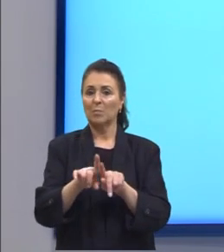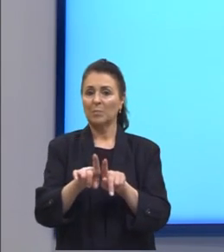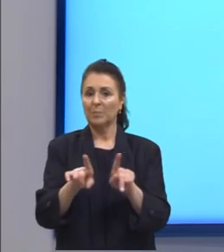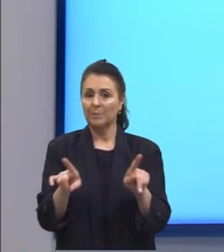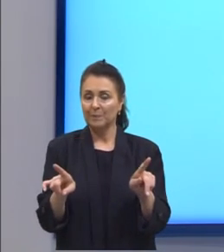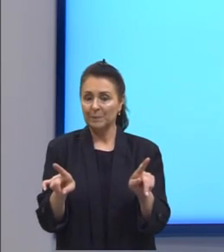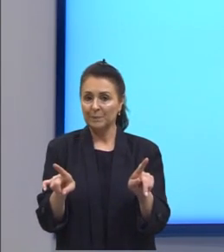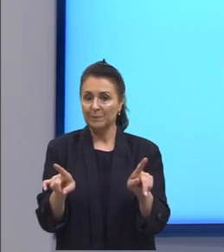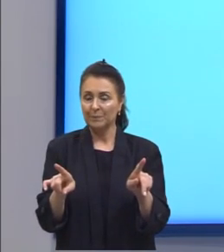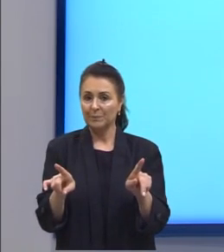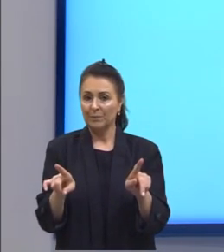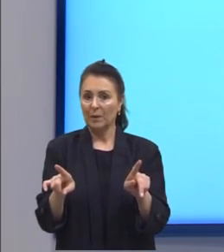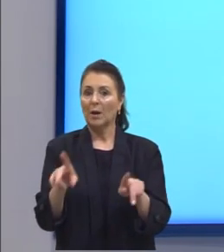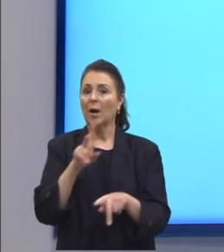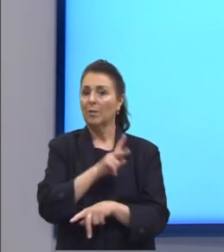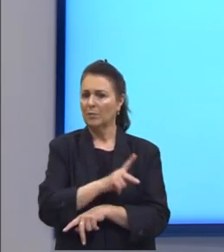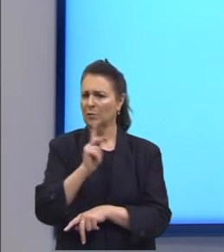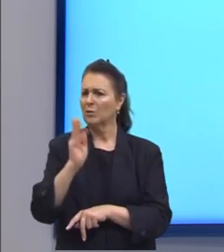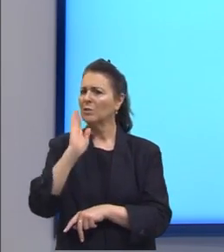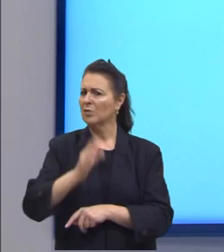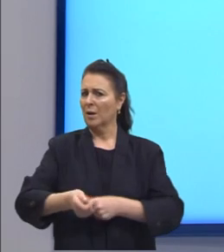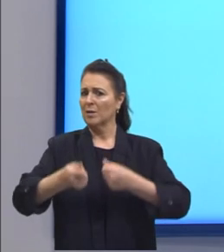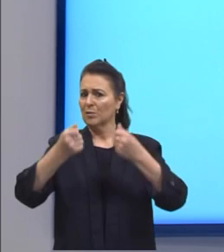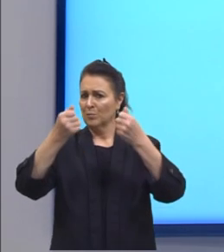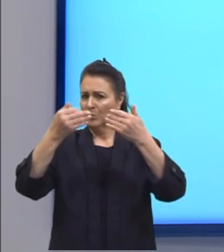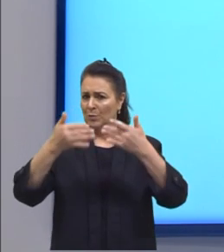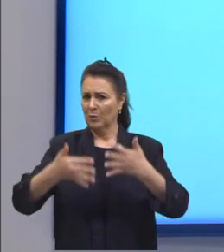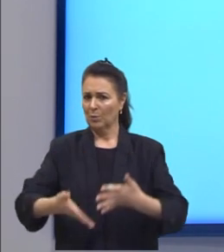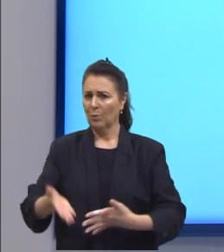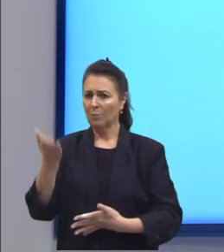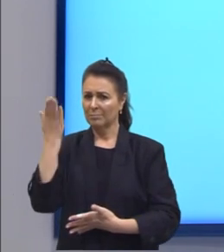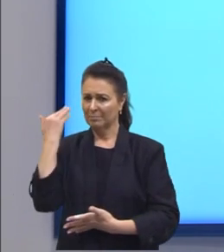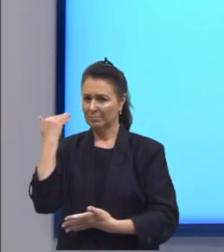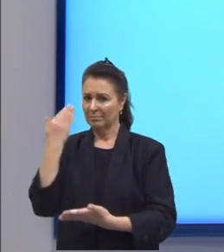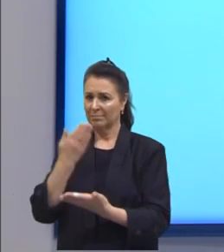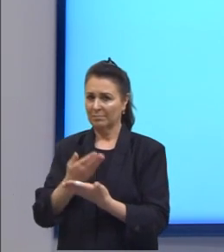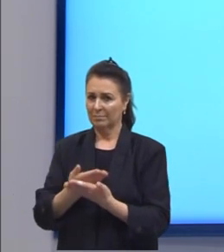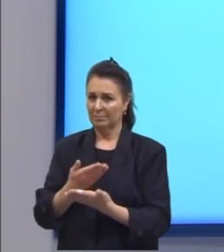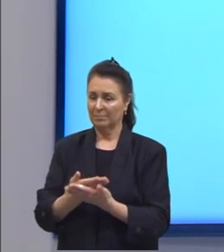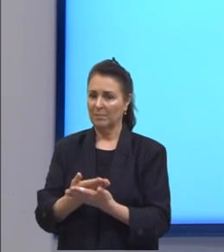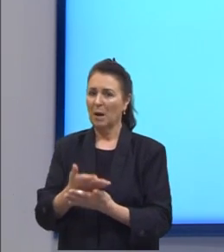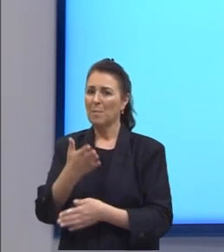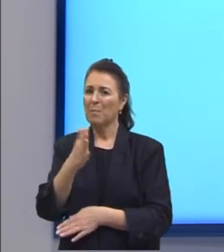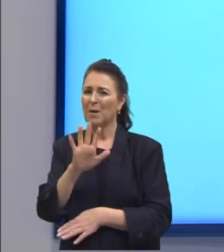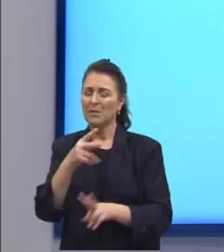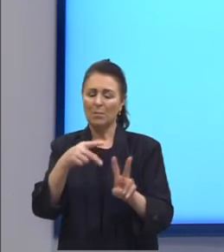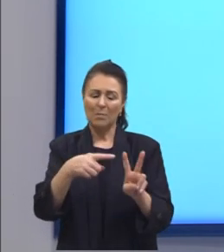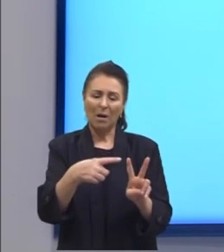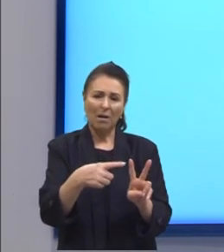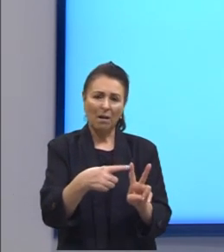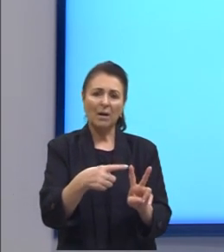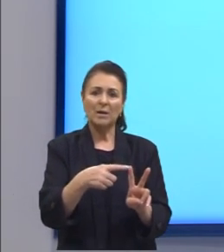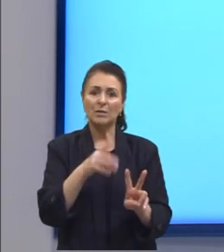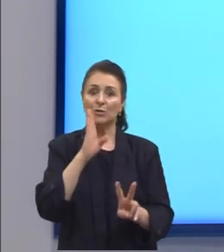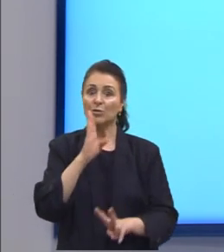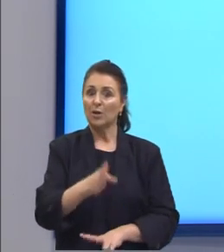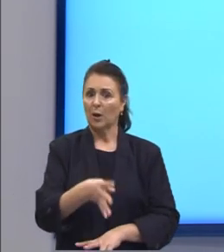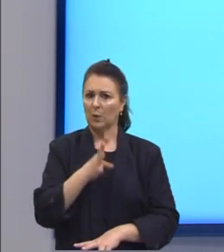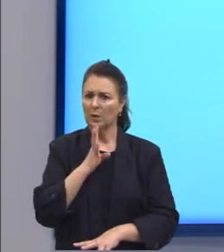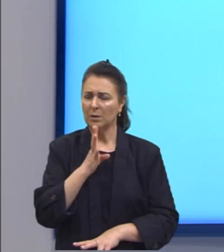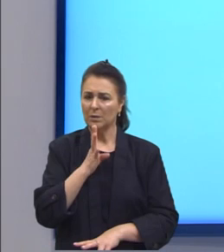eu até falei com vocês nas últimas aulas buscamos sempre chegar numa raiz que a gente já conhece